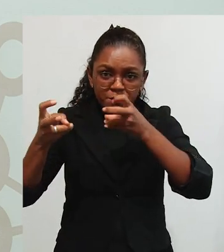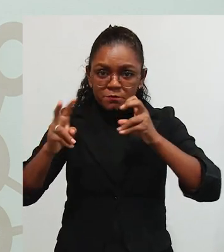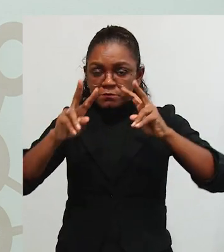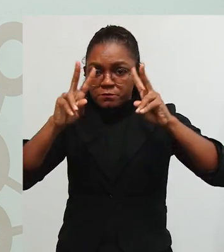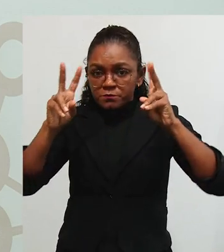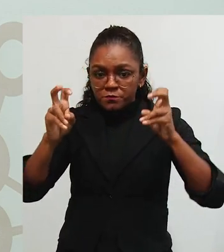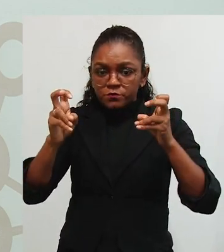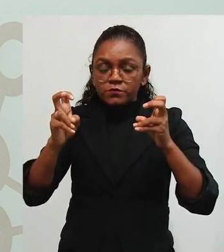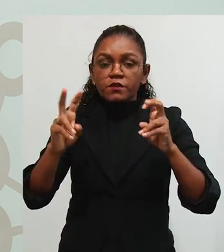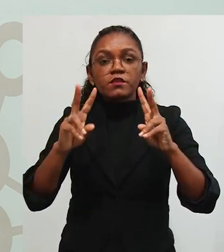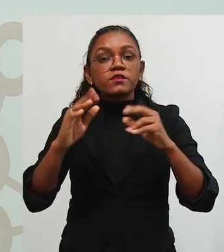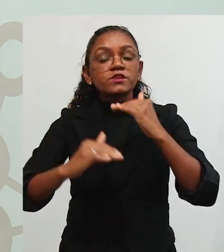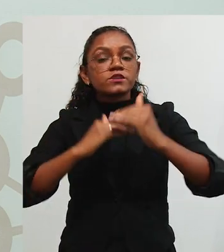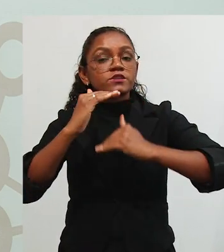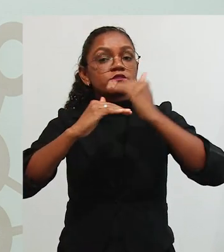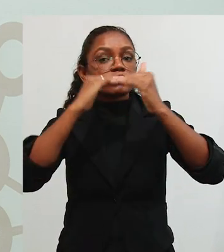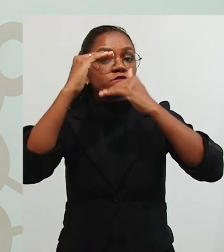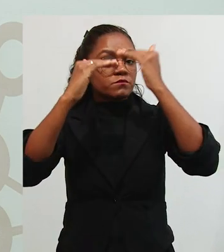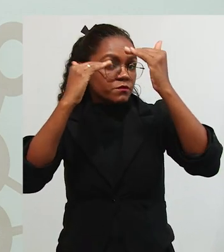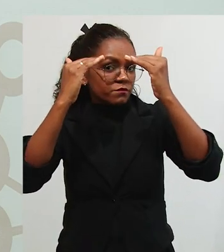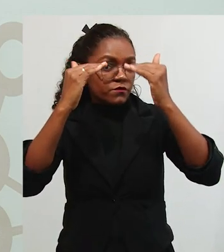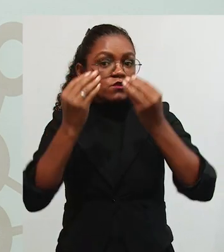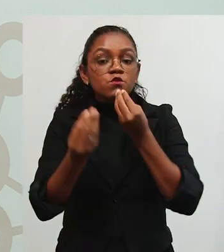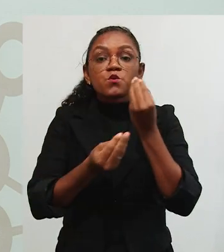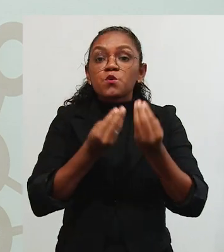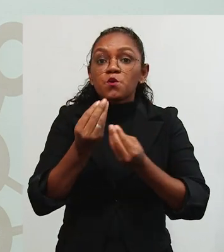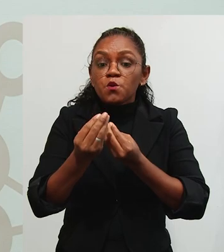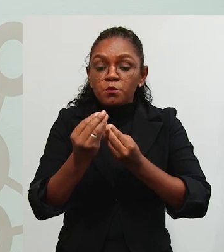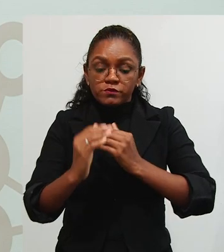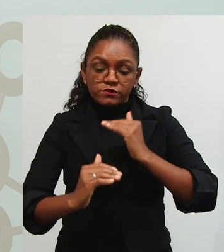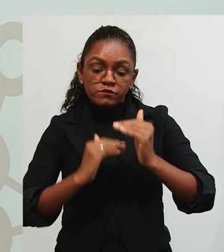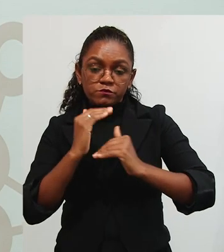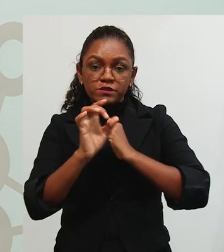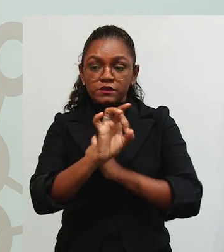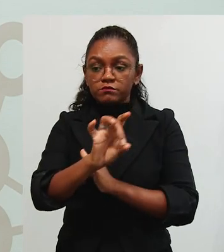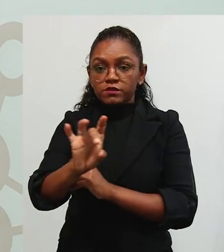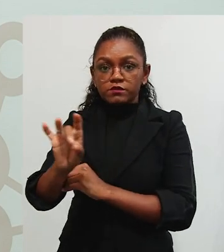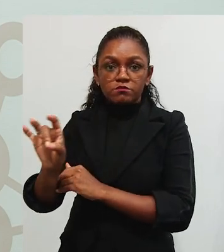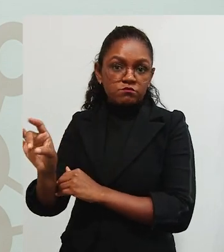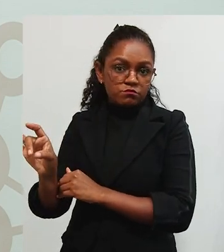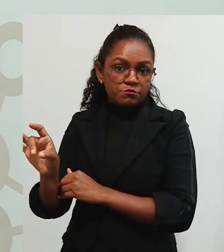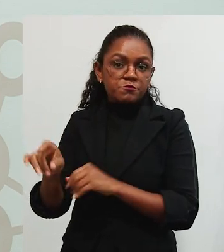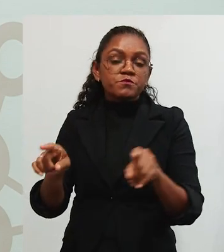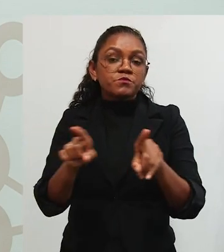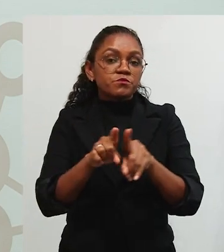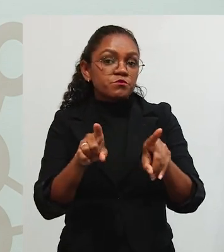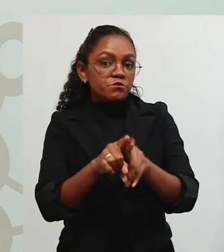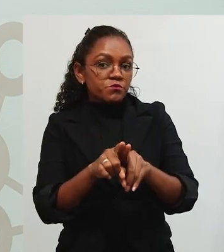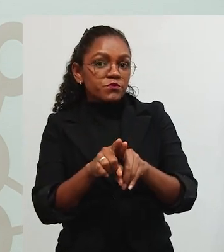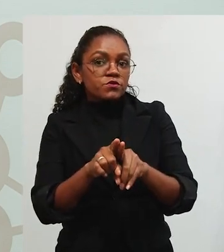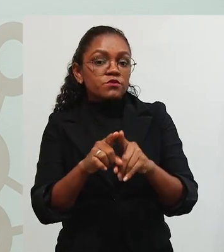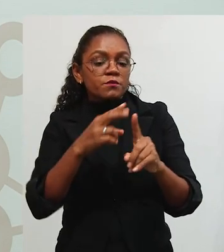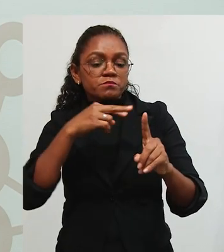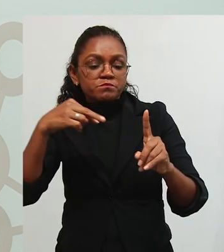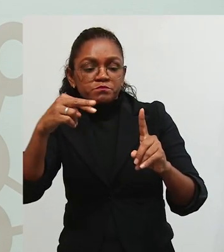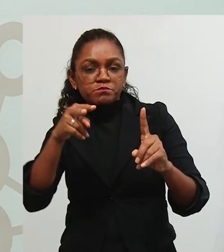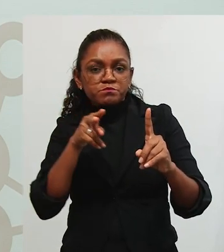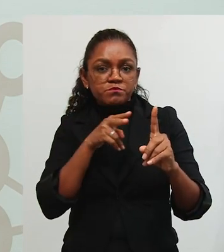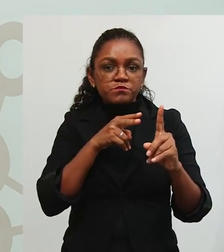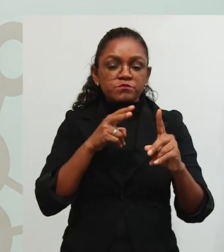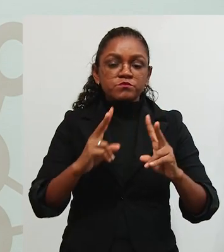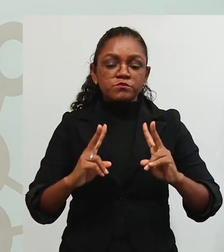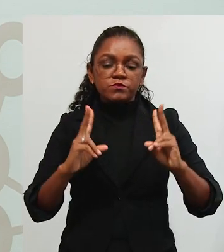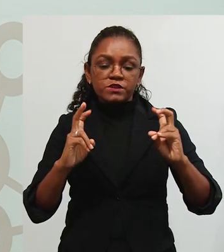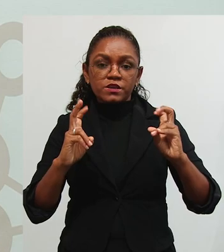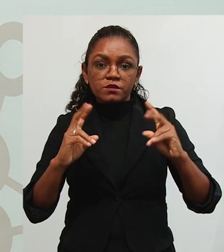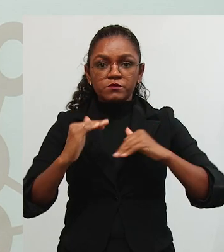elas dizem sobre o nosso desenvolvimento, como nós nos desenvolvemos. E aí, também elas, com uma